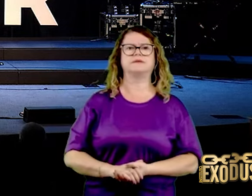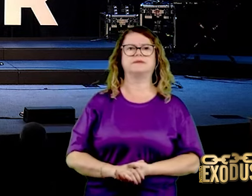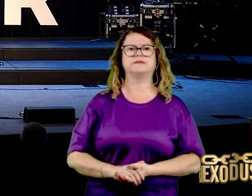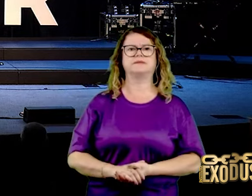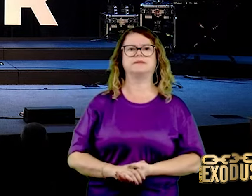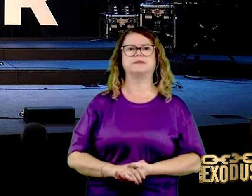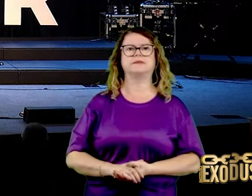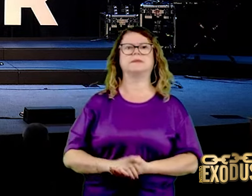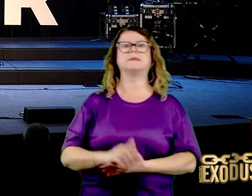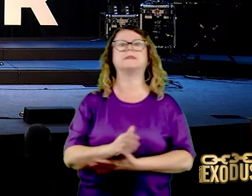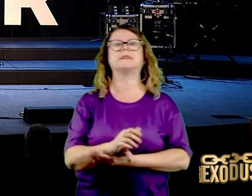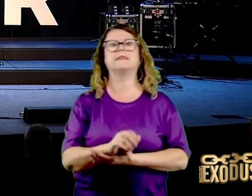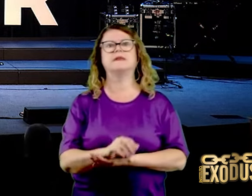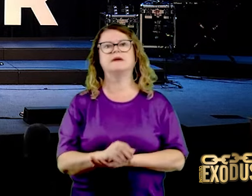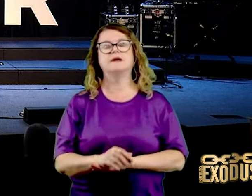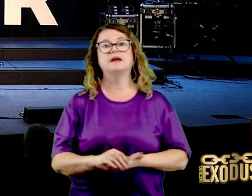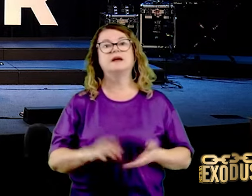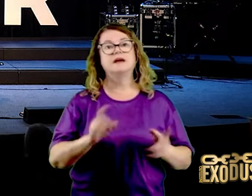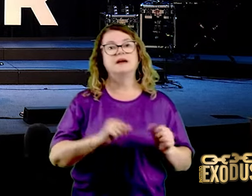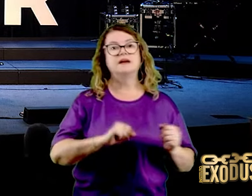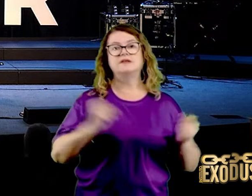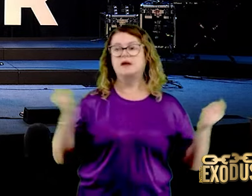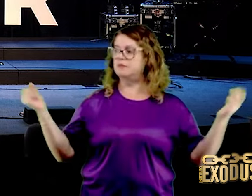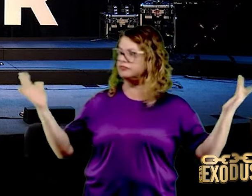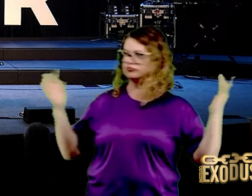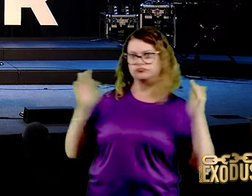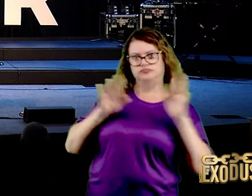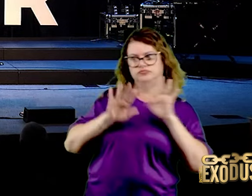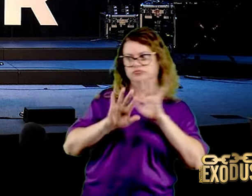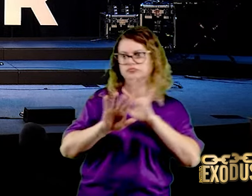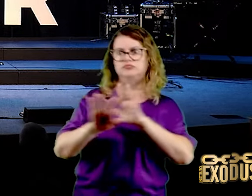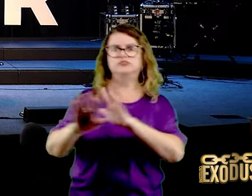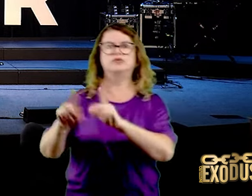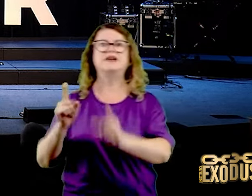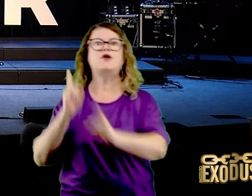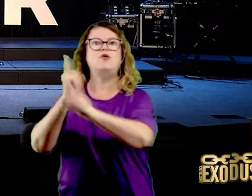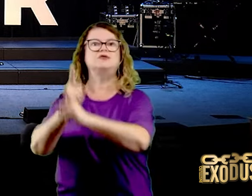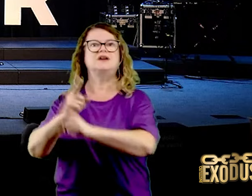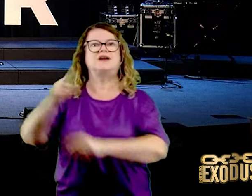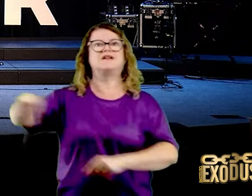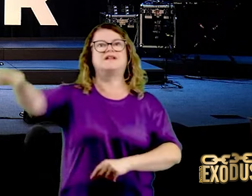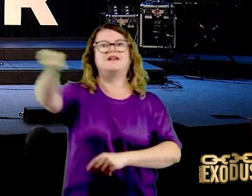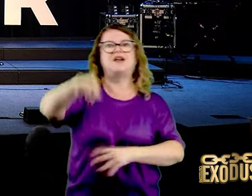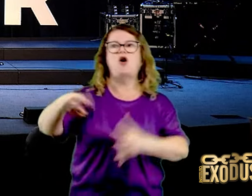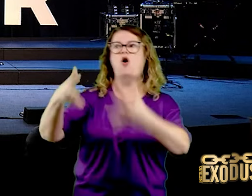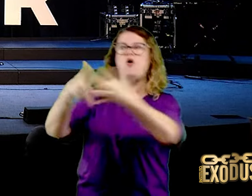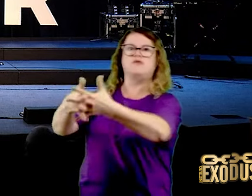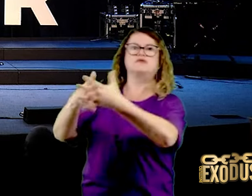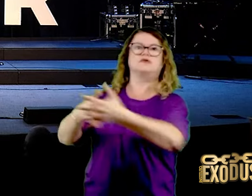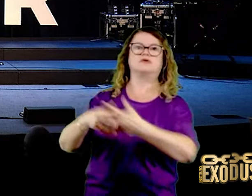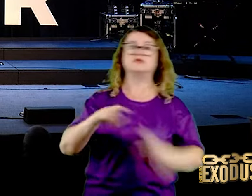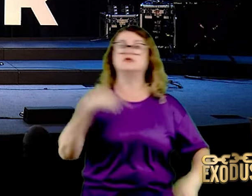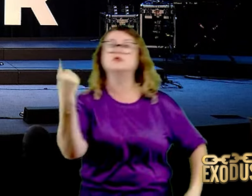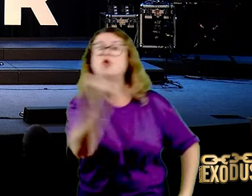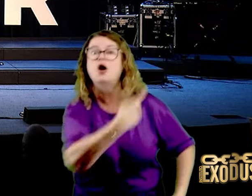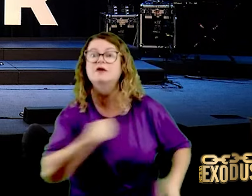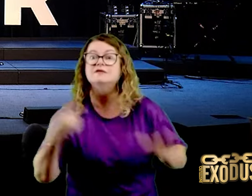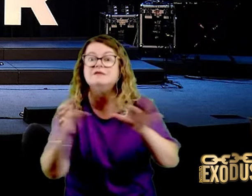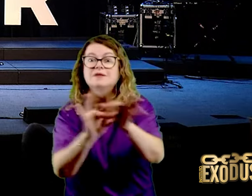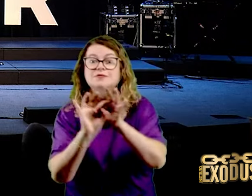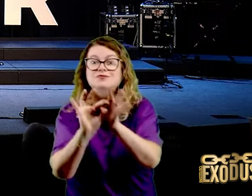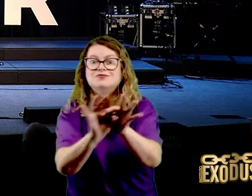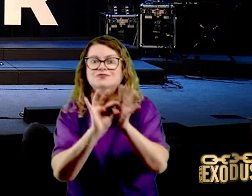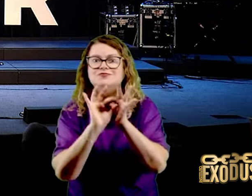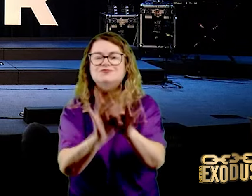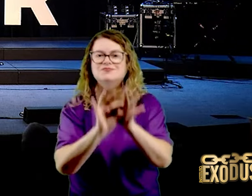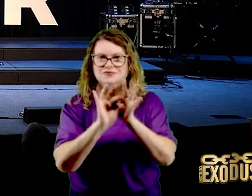em total confusão. se a gente ficar junto, se você ficar junto, se você ficar